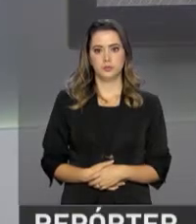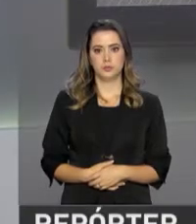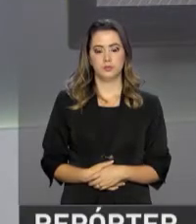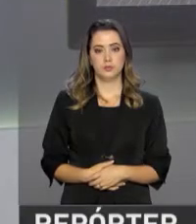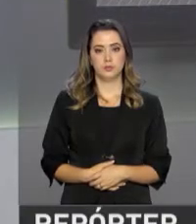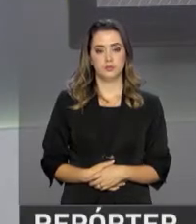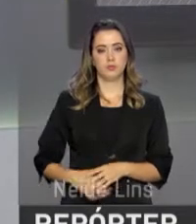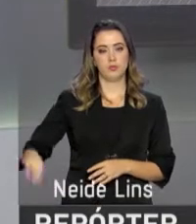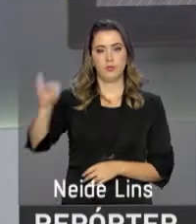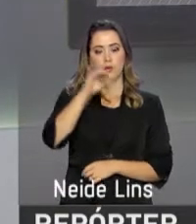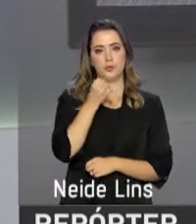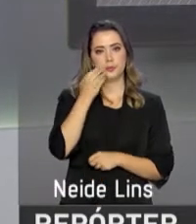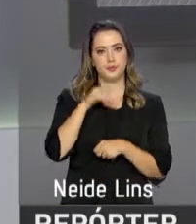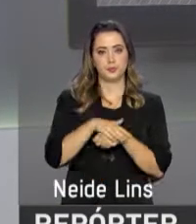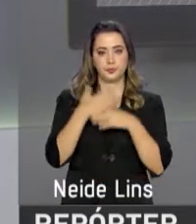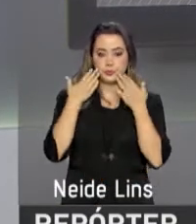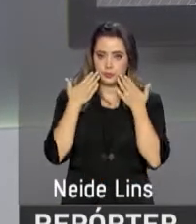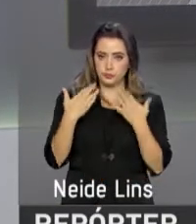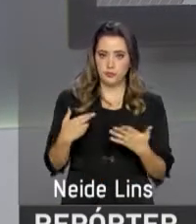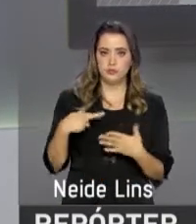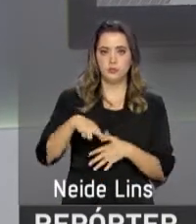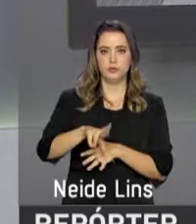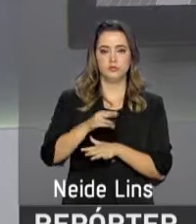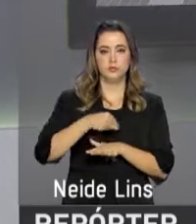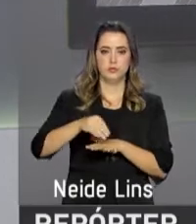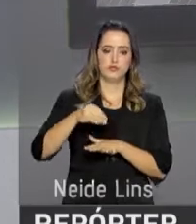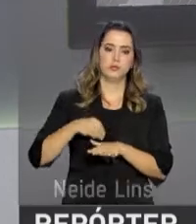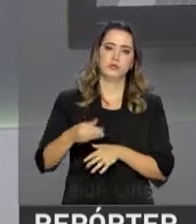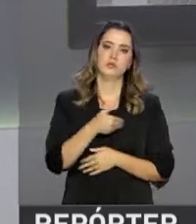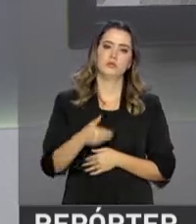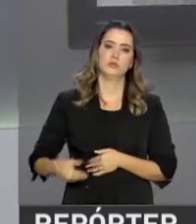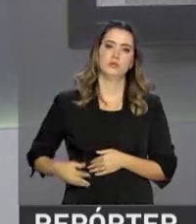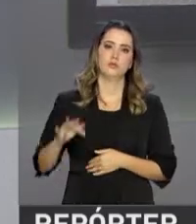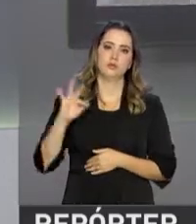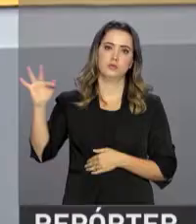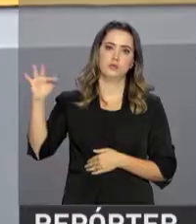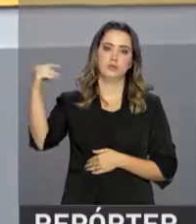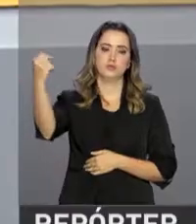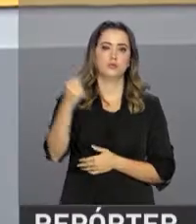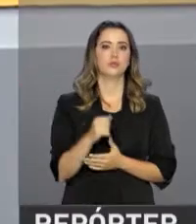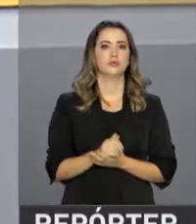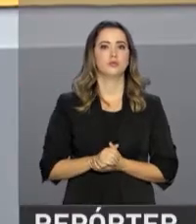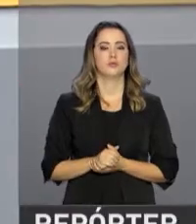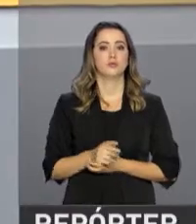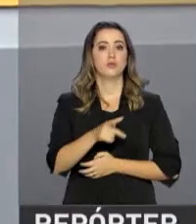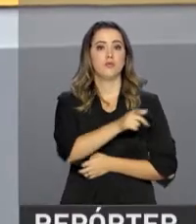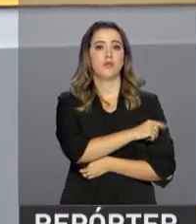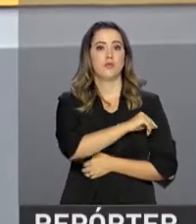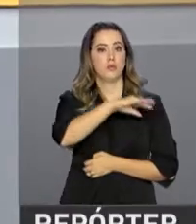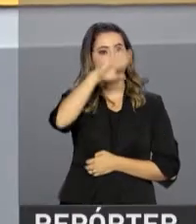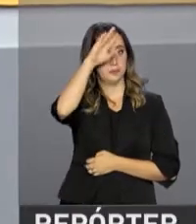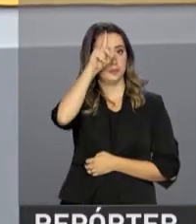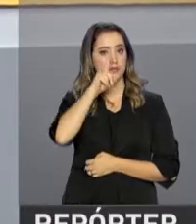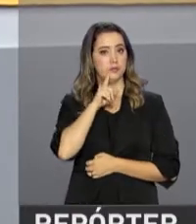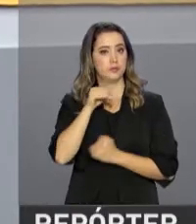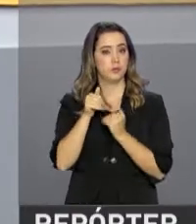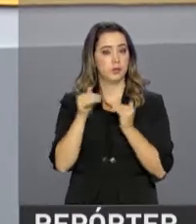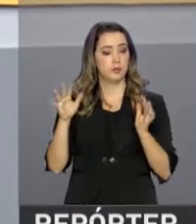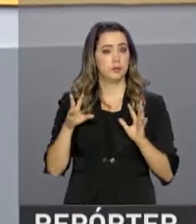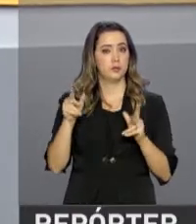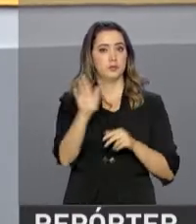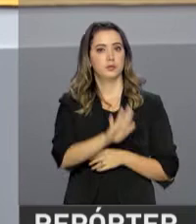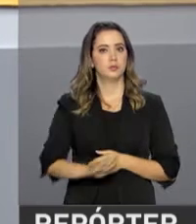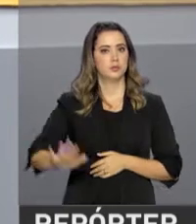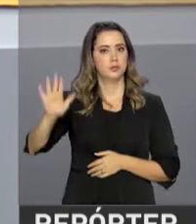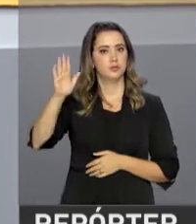Olá, boa noite. Começa agora o repórter NBR com as notícias do governo federal. A vacina de febre amarela será